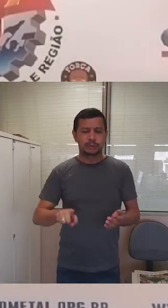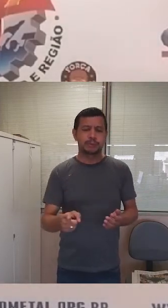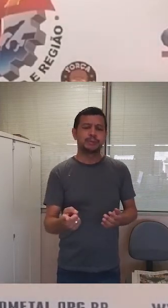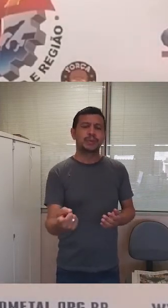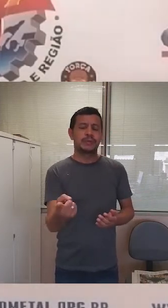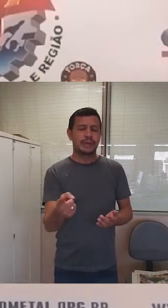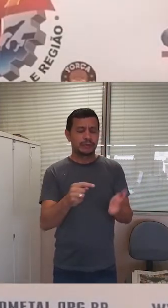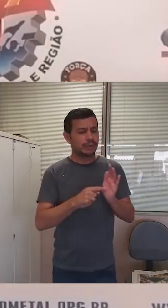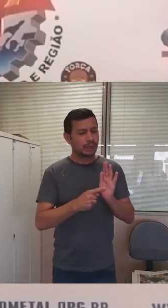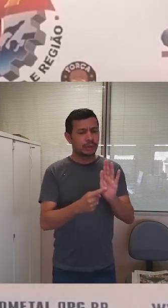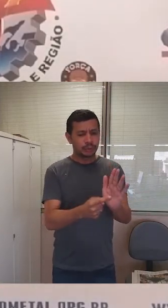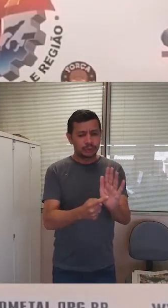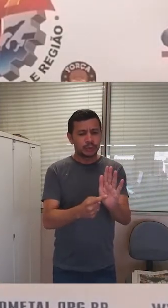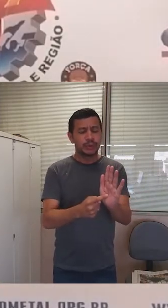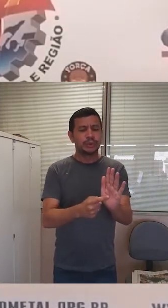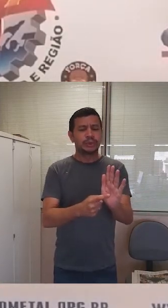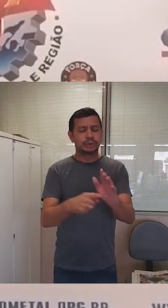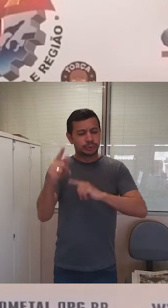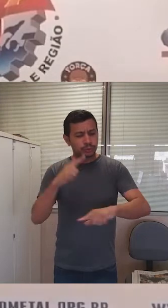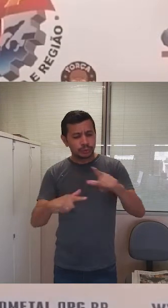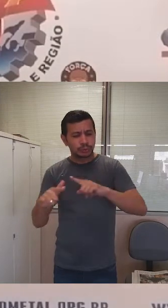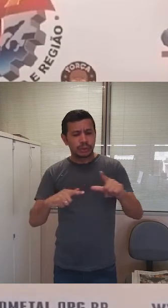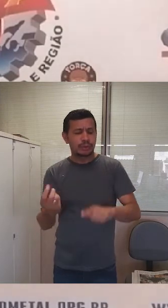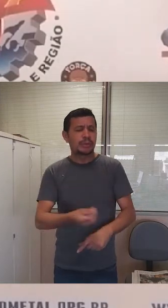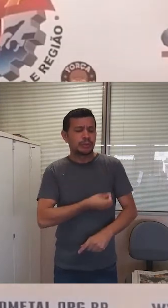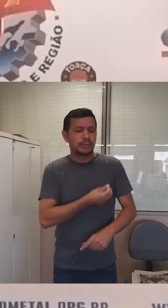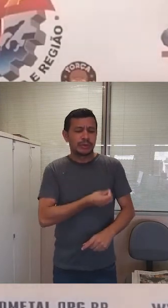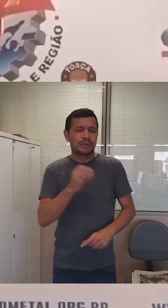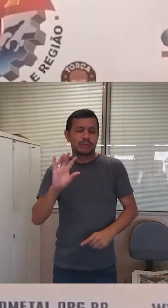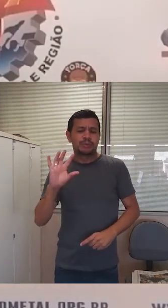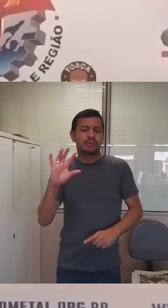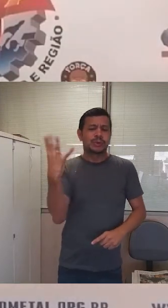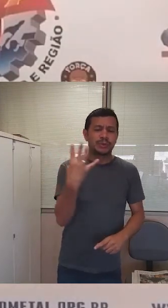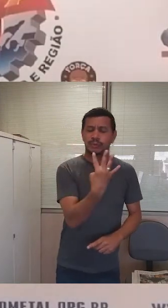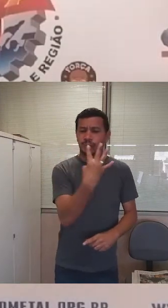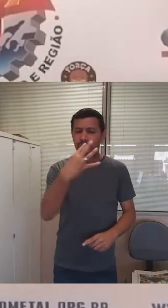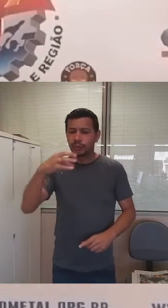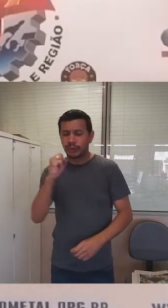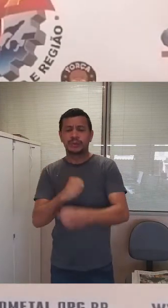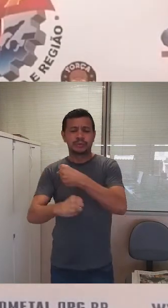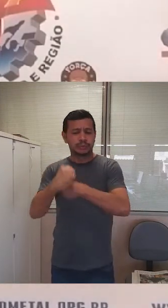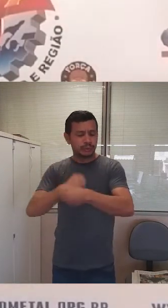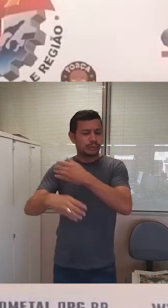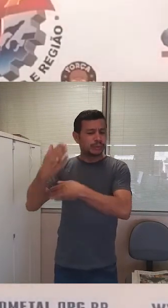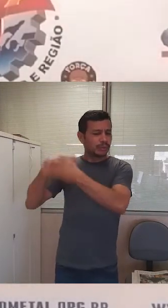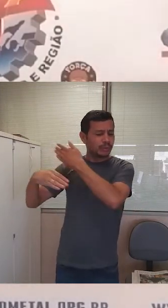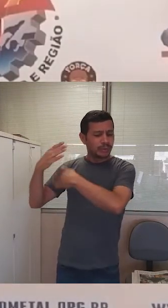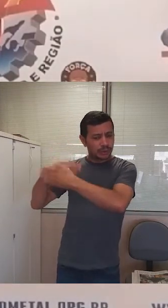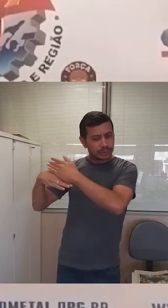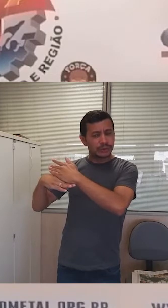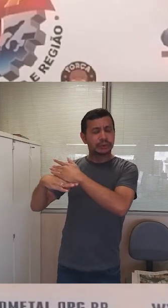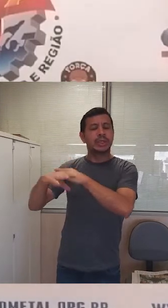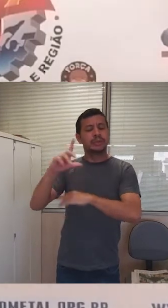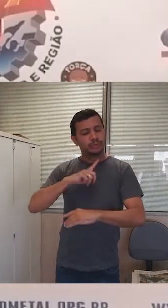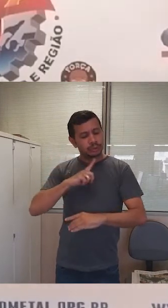histórias de trabalhadores que tiveram a vida impactada nos últimos 40 anos por acidentes ou